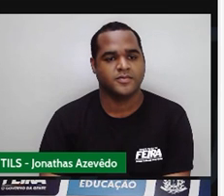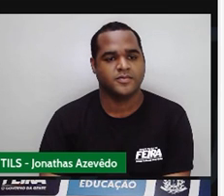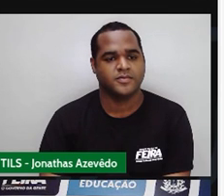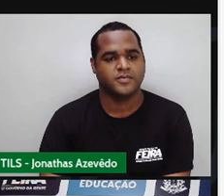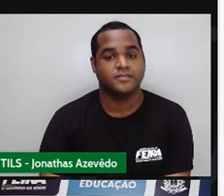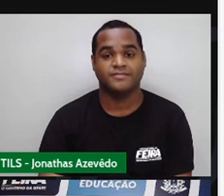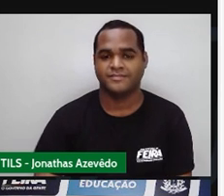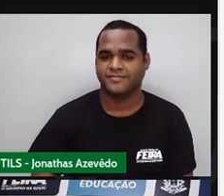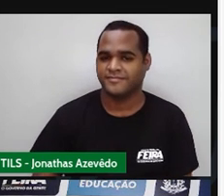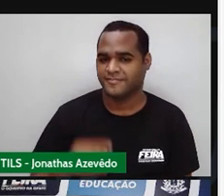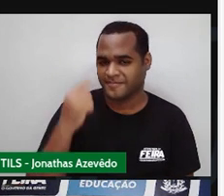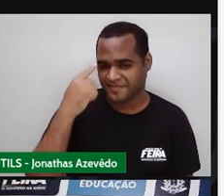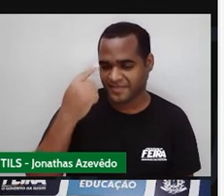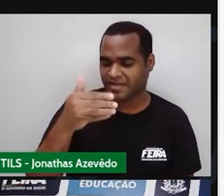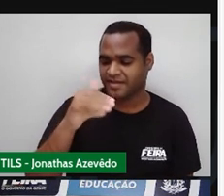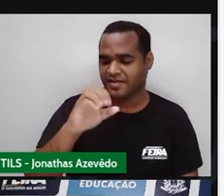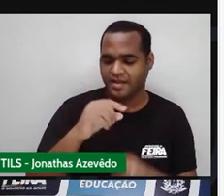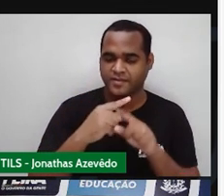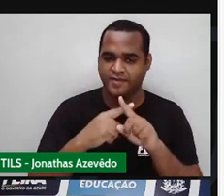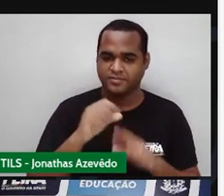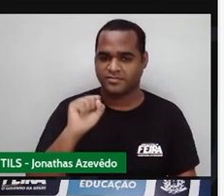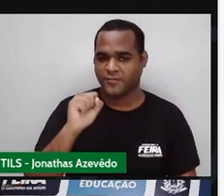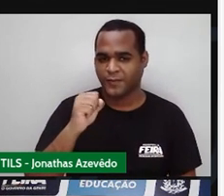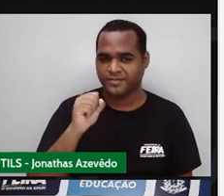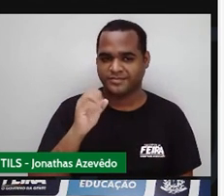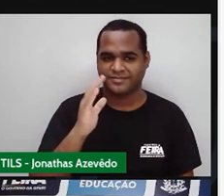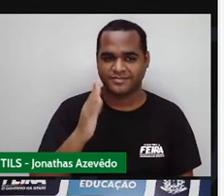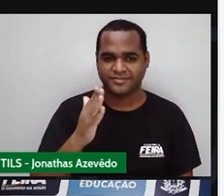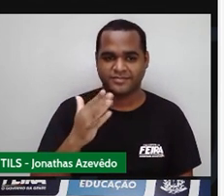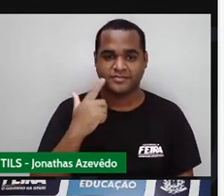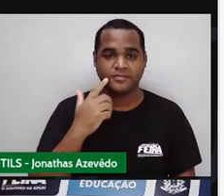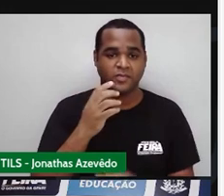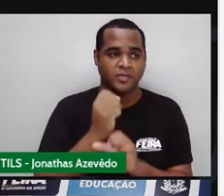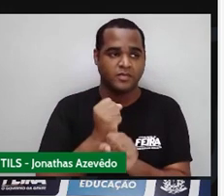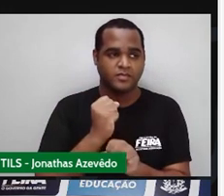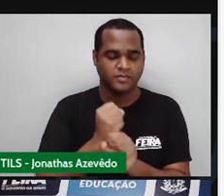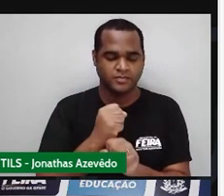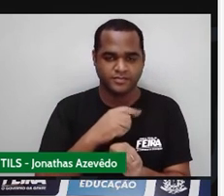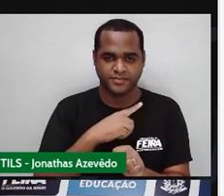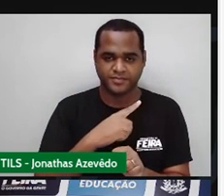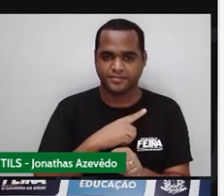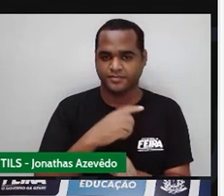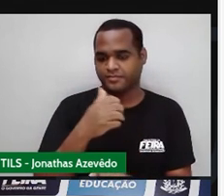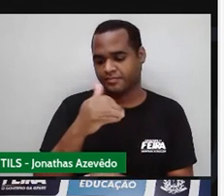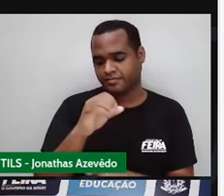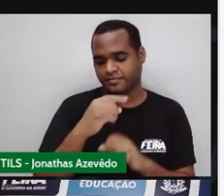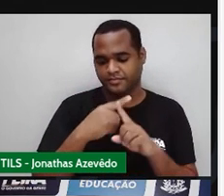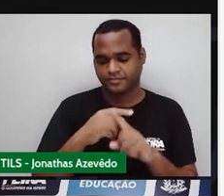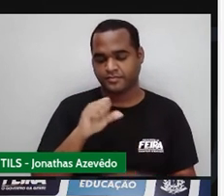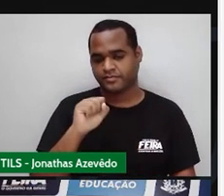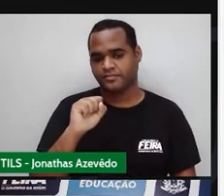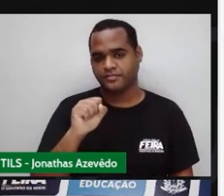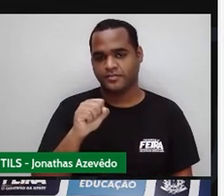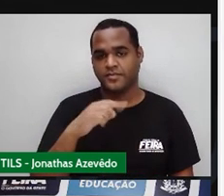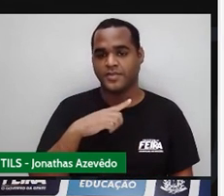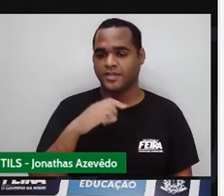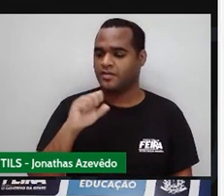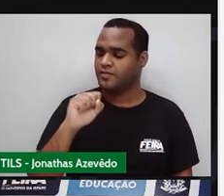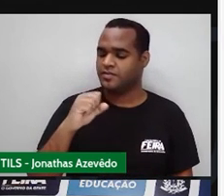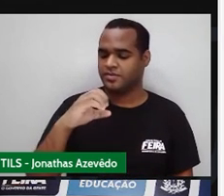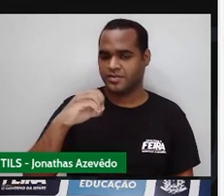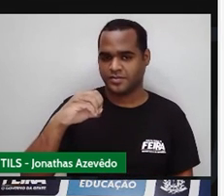10 vezes 8, já fazendo o cálculo, 10 vezes 8 vai dar